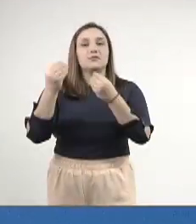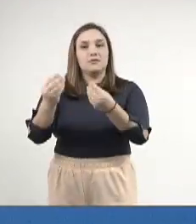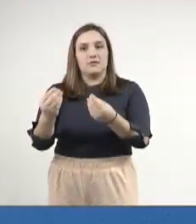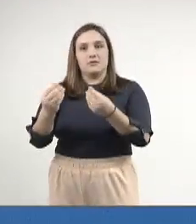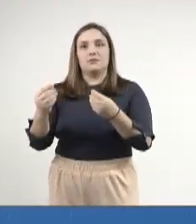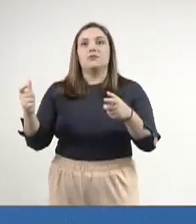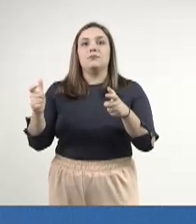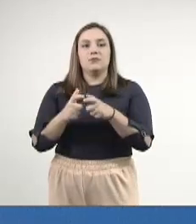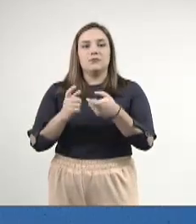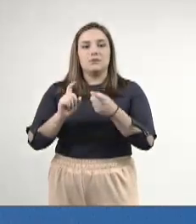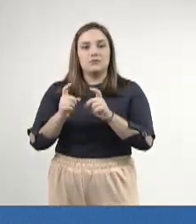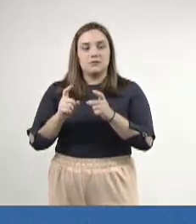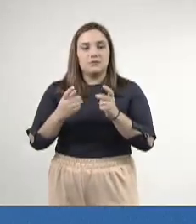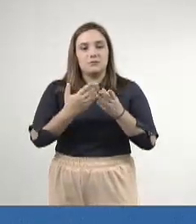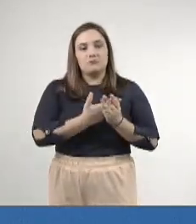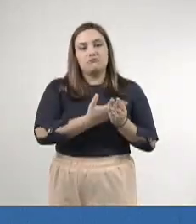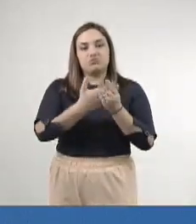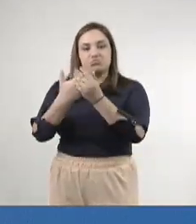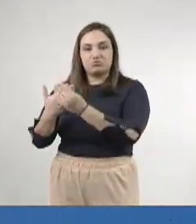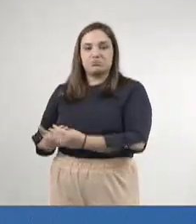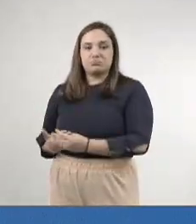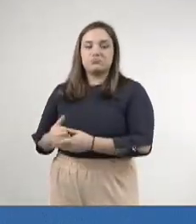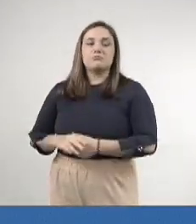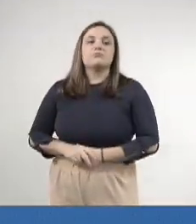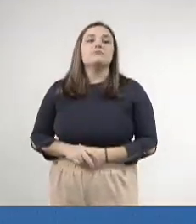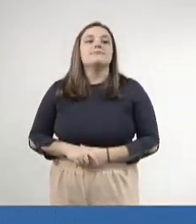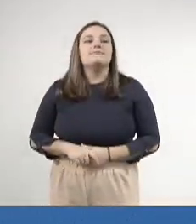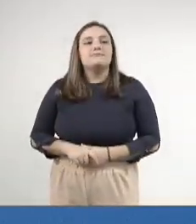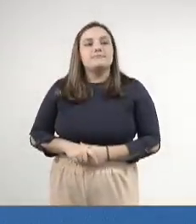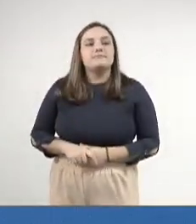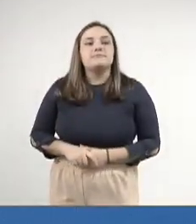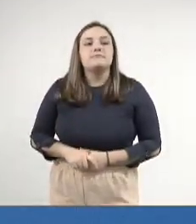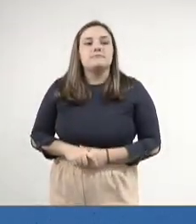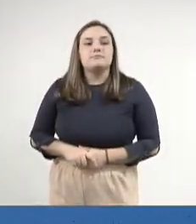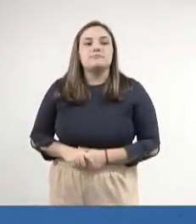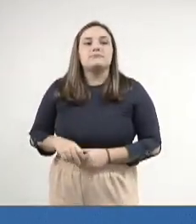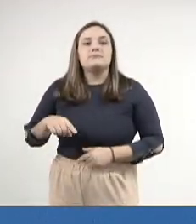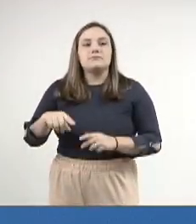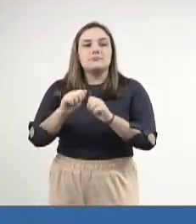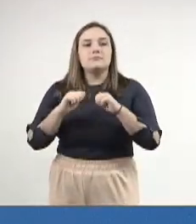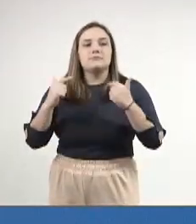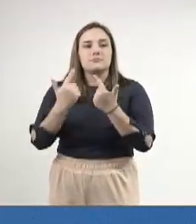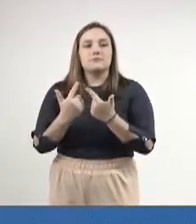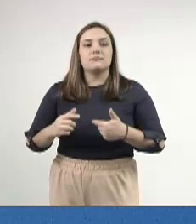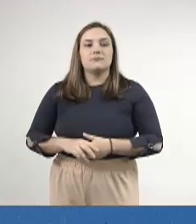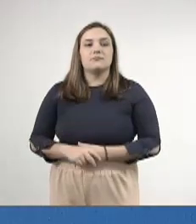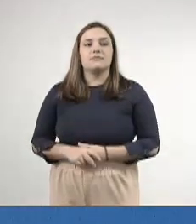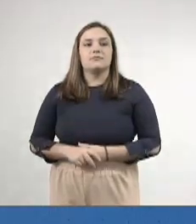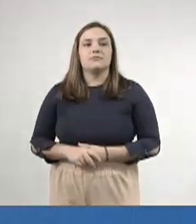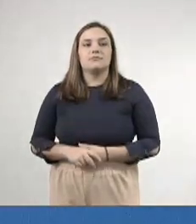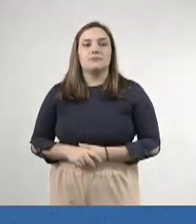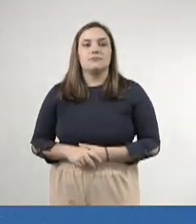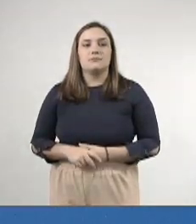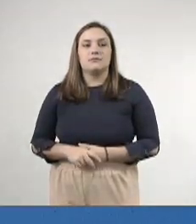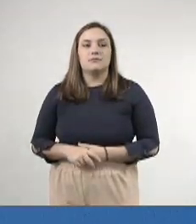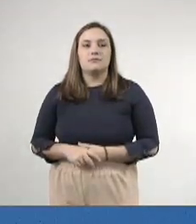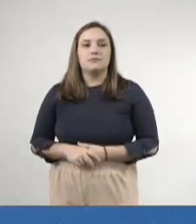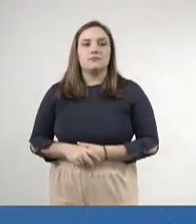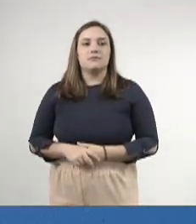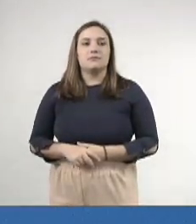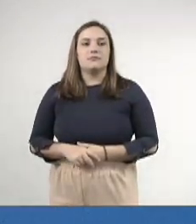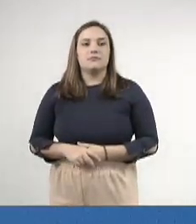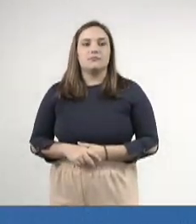expediente para tramitação nesta Casa de Leis. O primeiro é um projeto de lei que